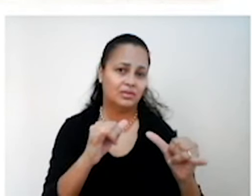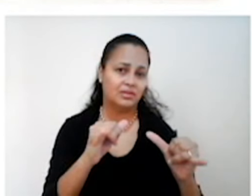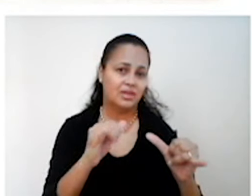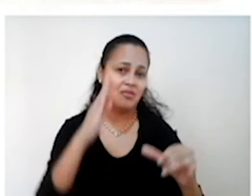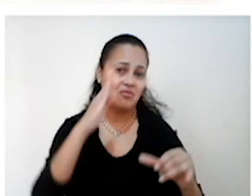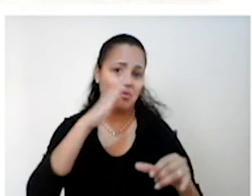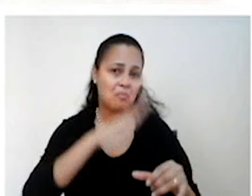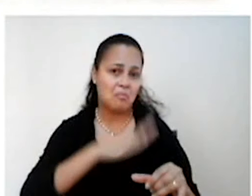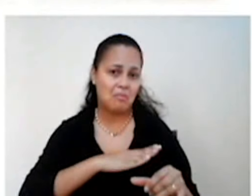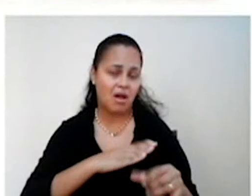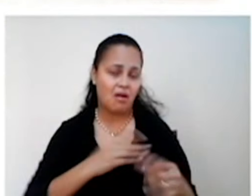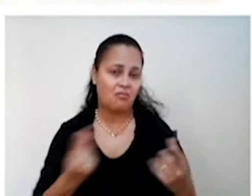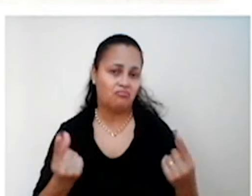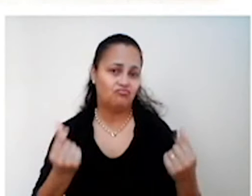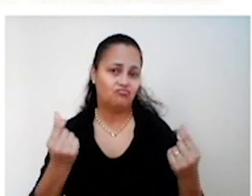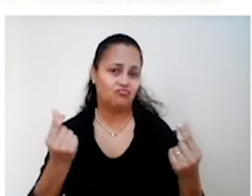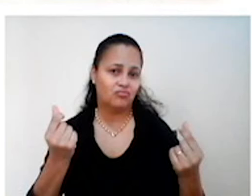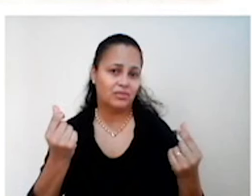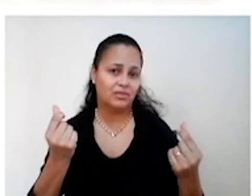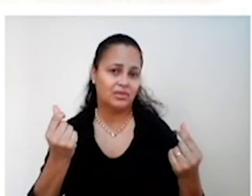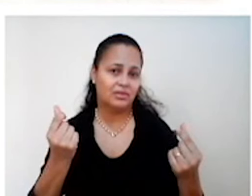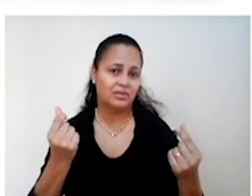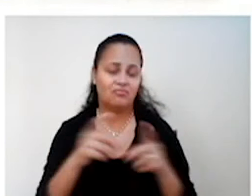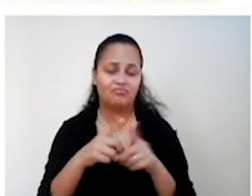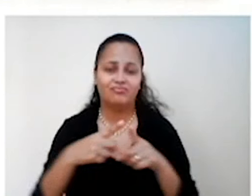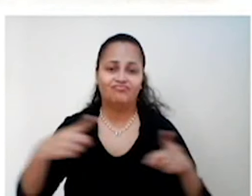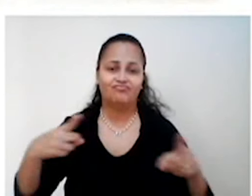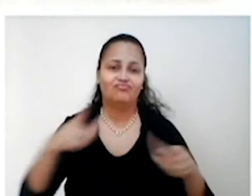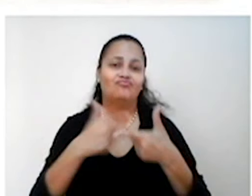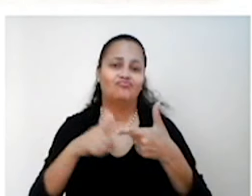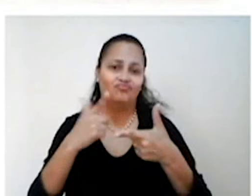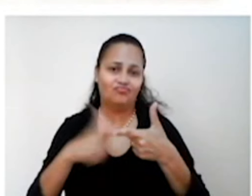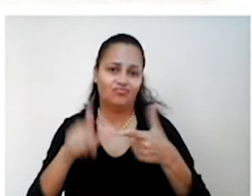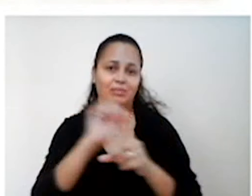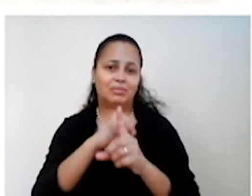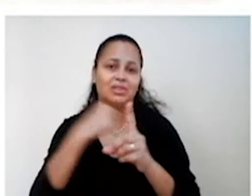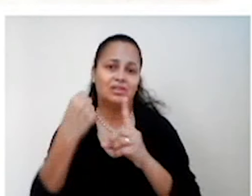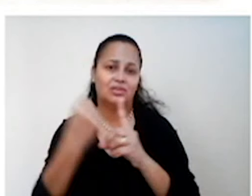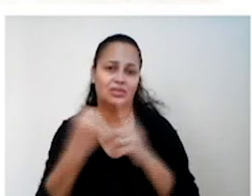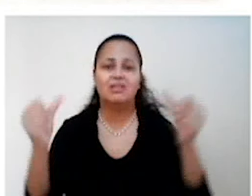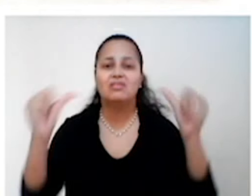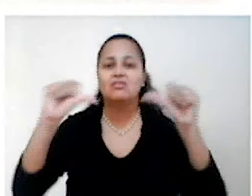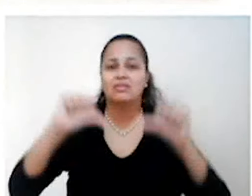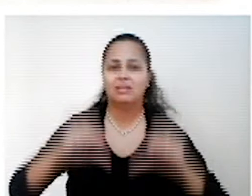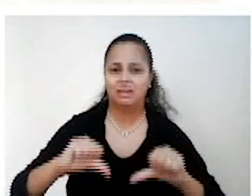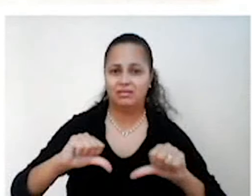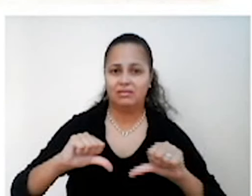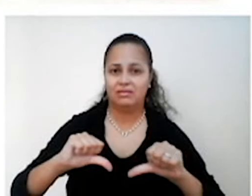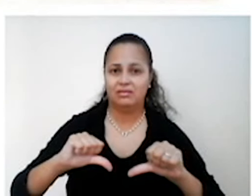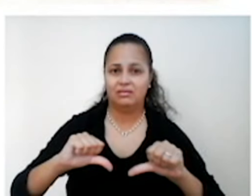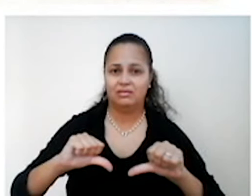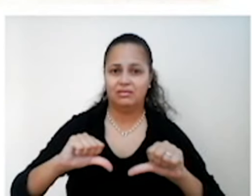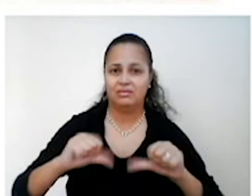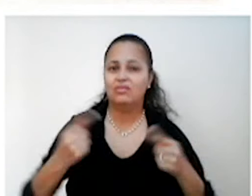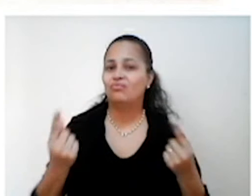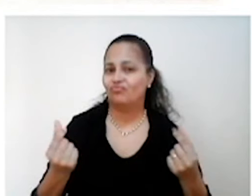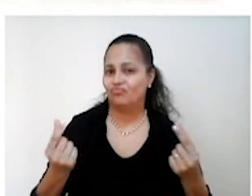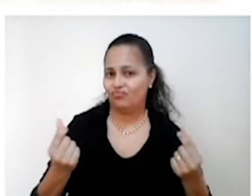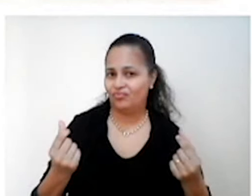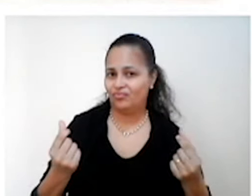capitalismo, colocavam, então, como um grande problema das sociedades, das crises, o capitalismo.